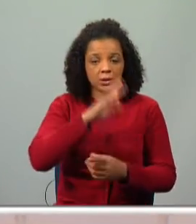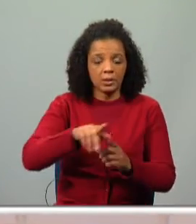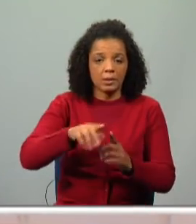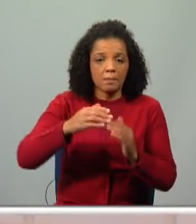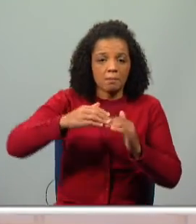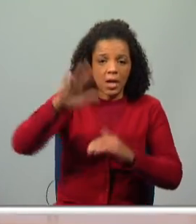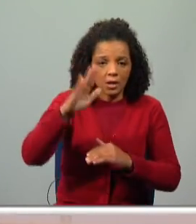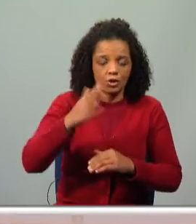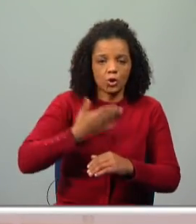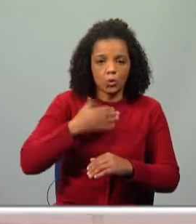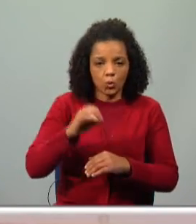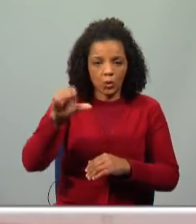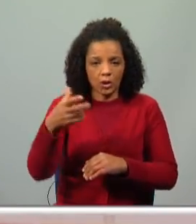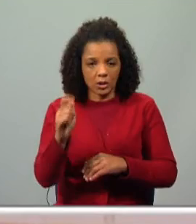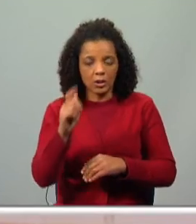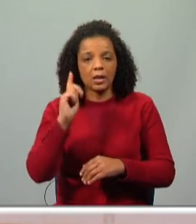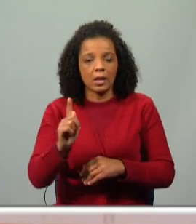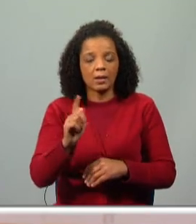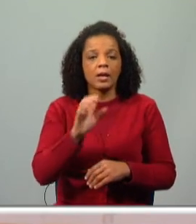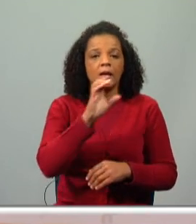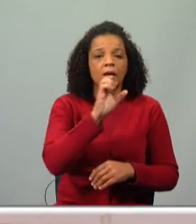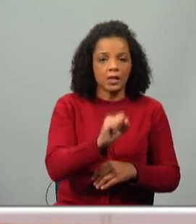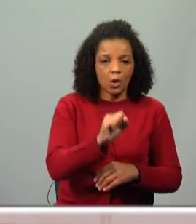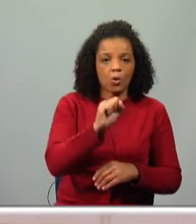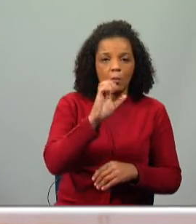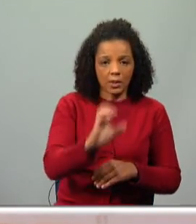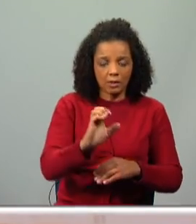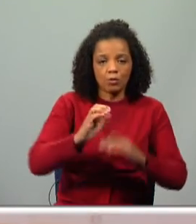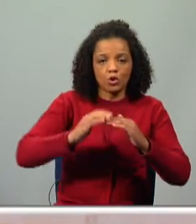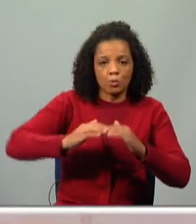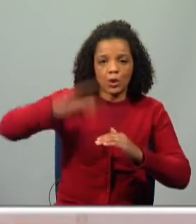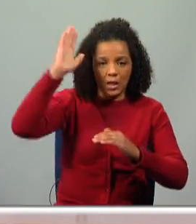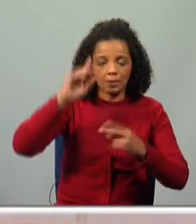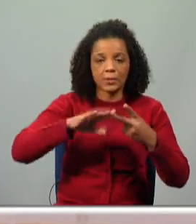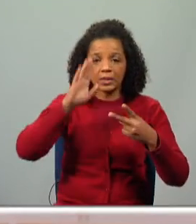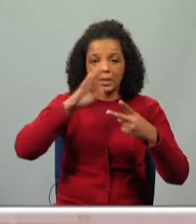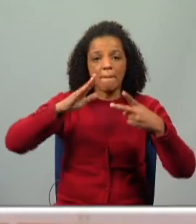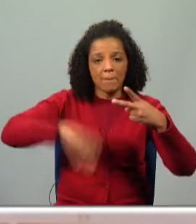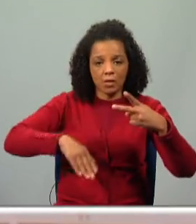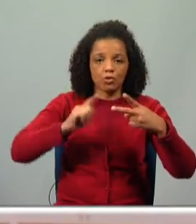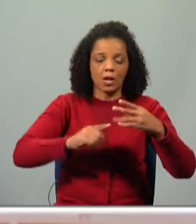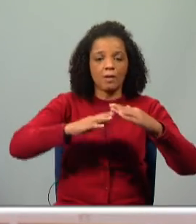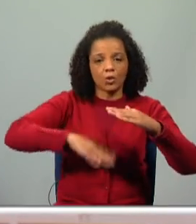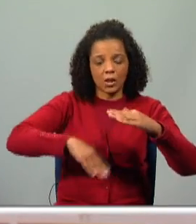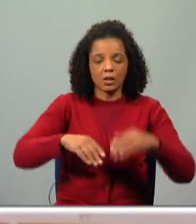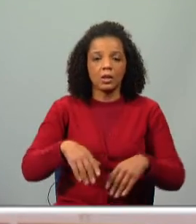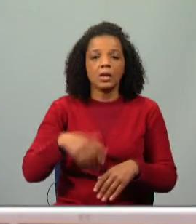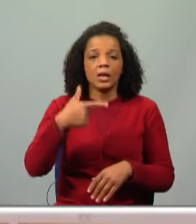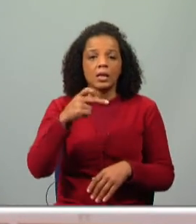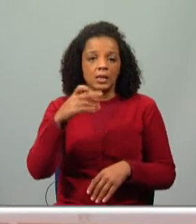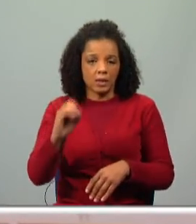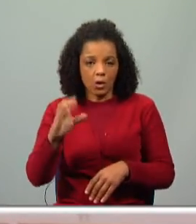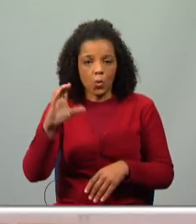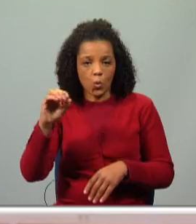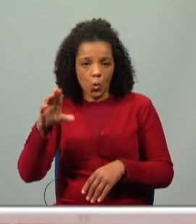mais do que, lá estará, é um grau de superioridade. Se for menos do que, inferioridade e o tão como